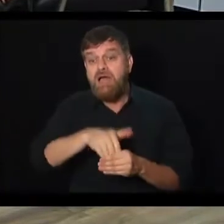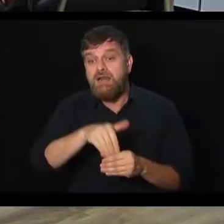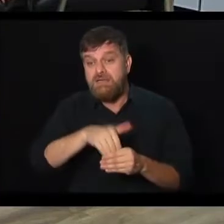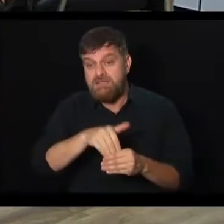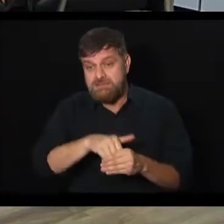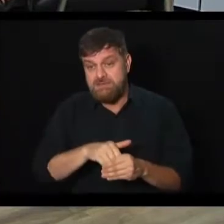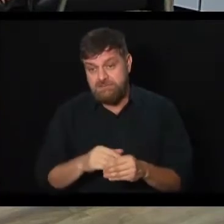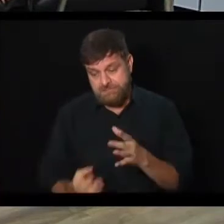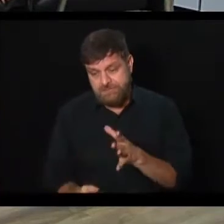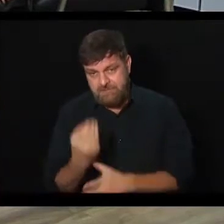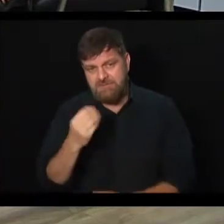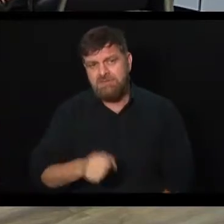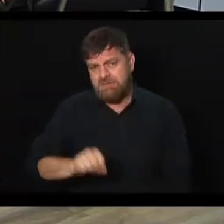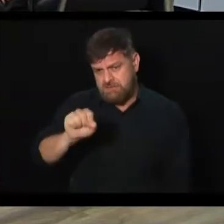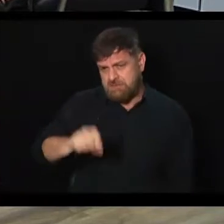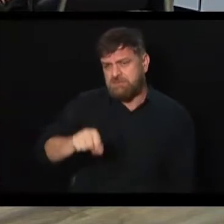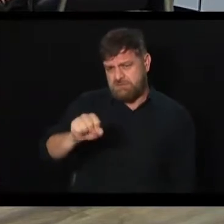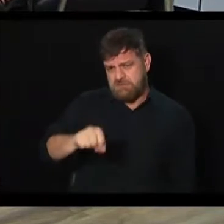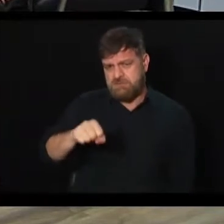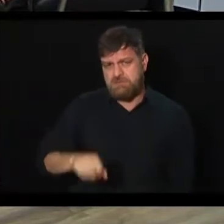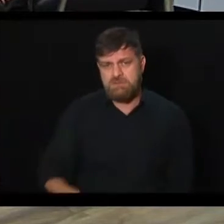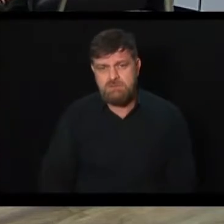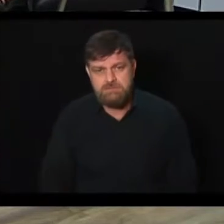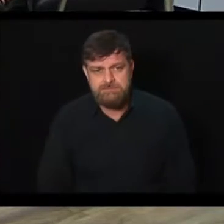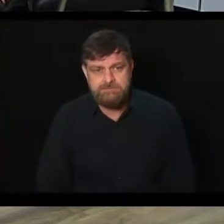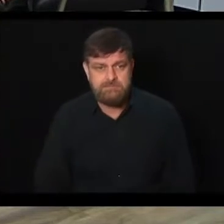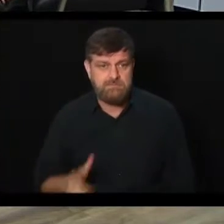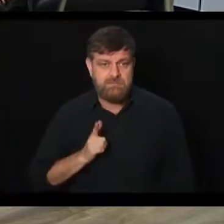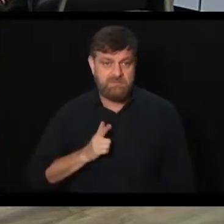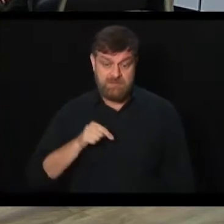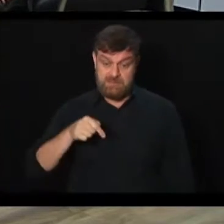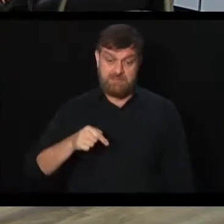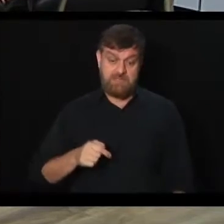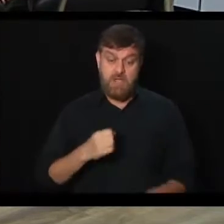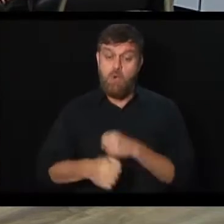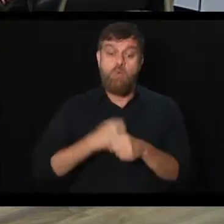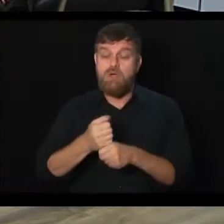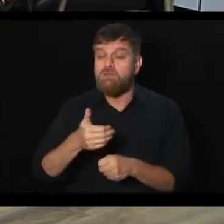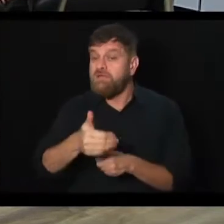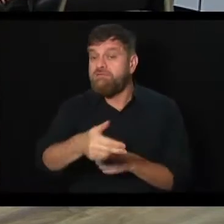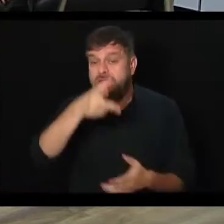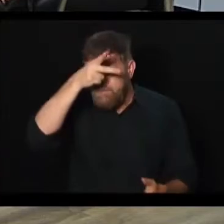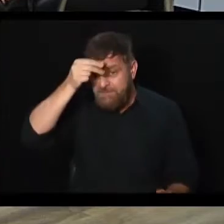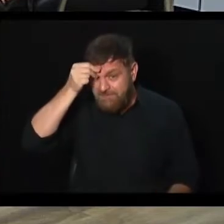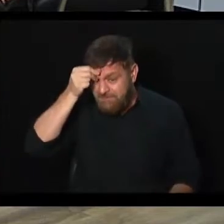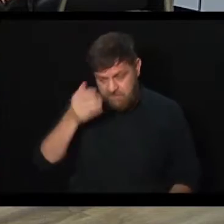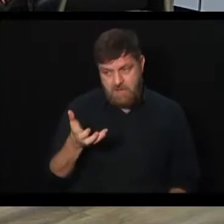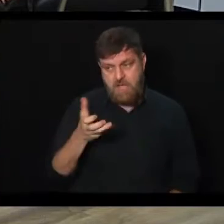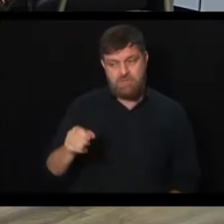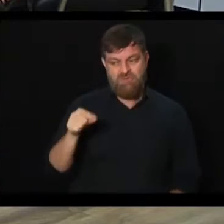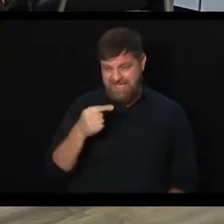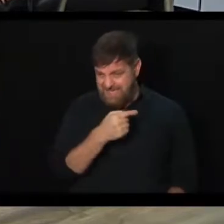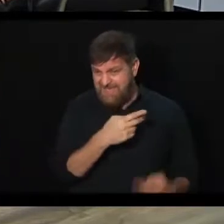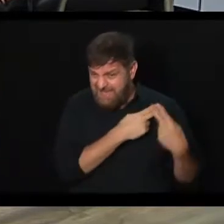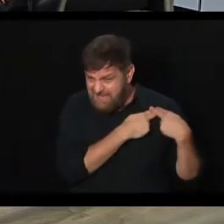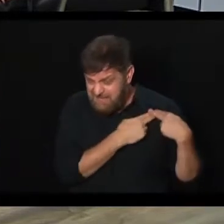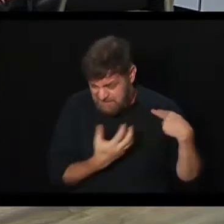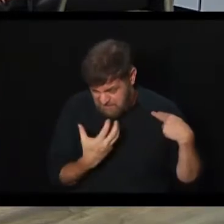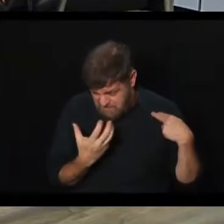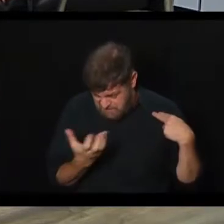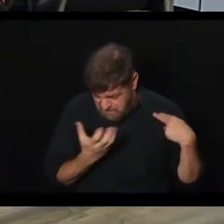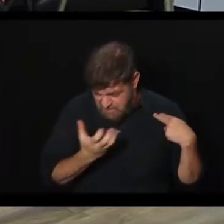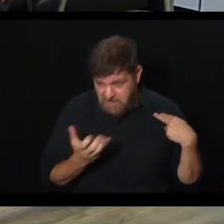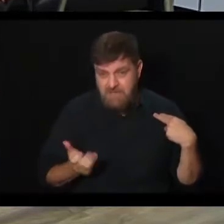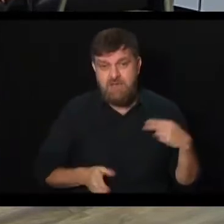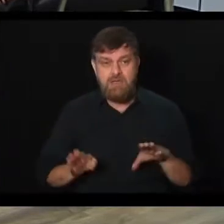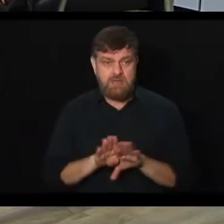acaba respingando. Com certeza, na verdade, tem eleições municipais, os prefeitos não querem se responsabilizar, e os